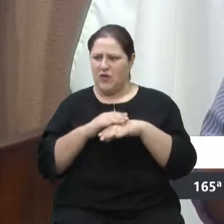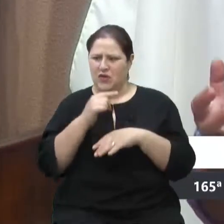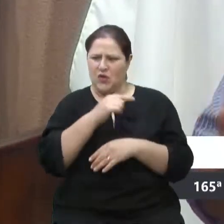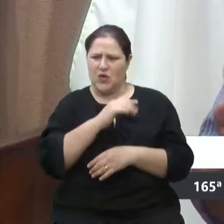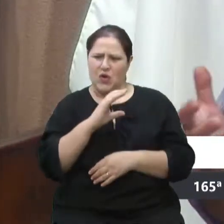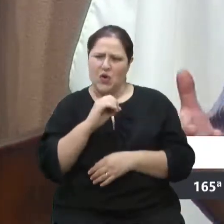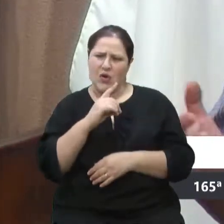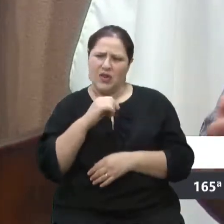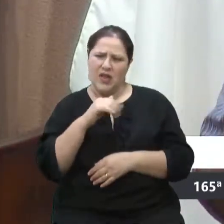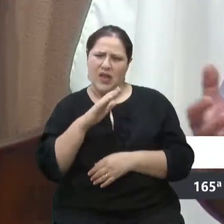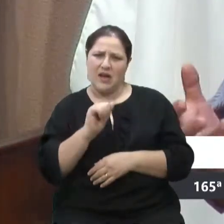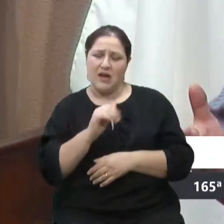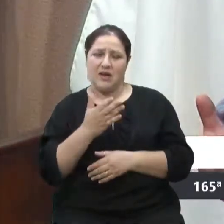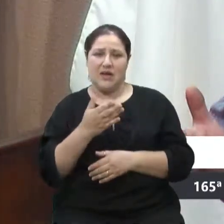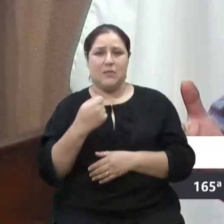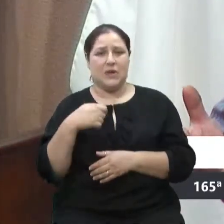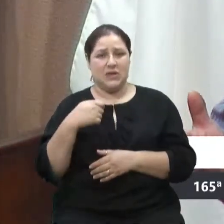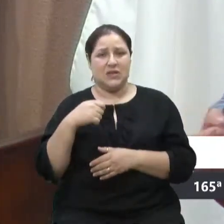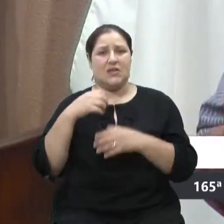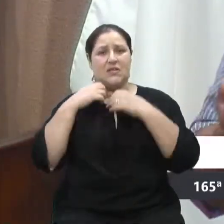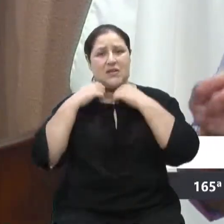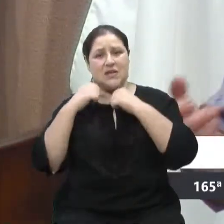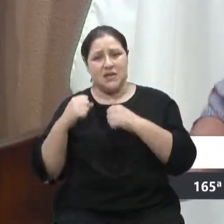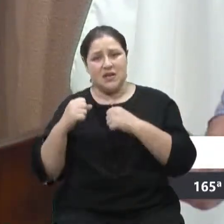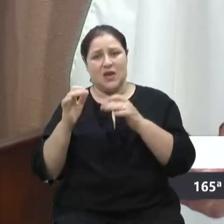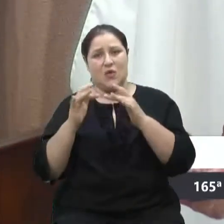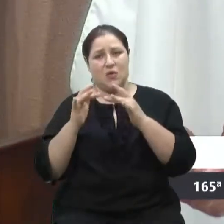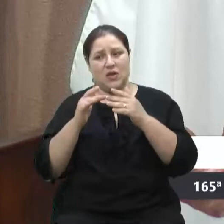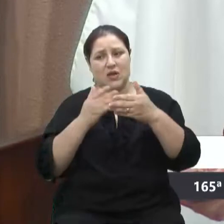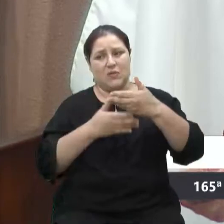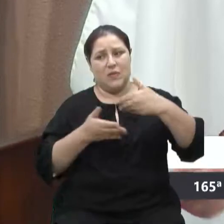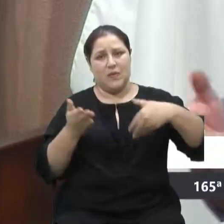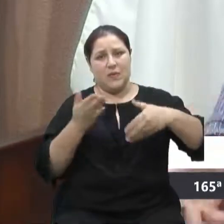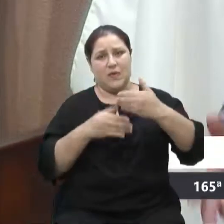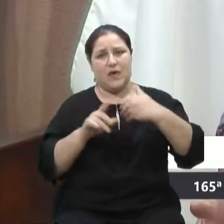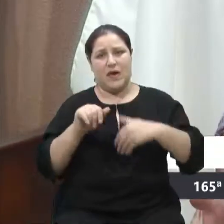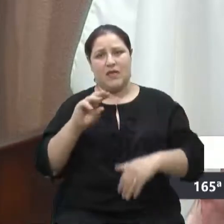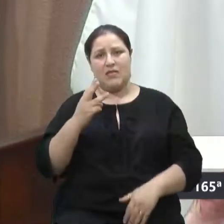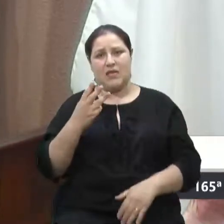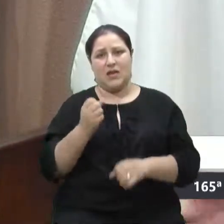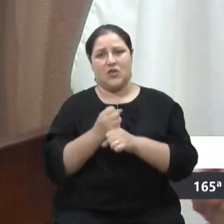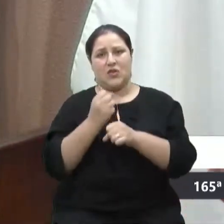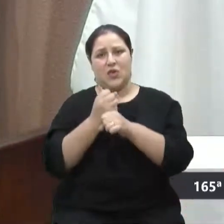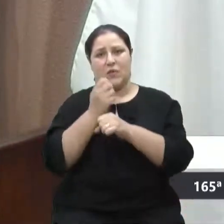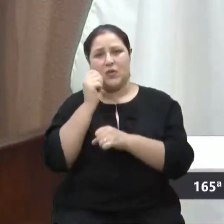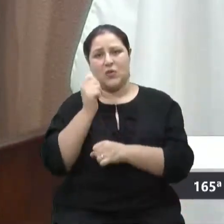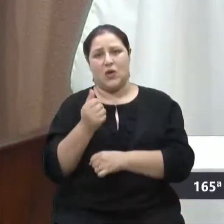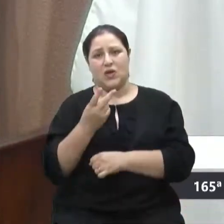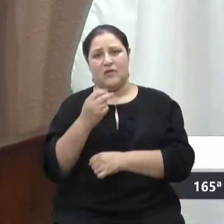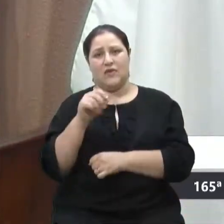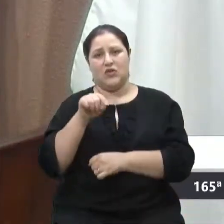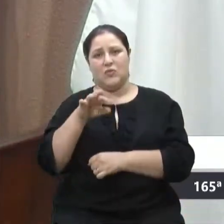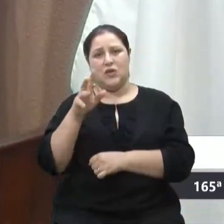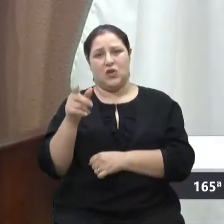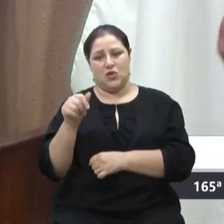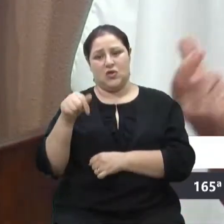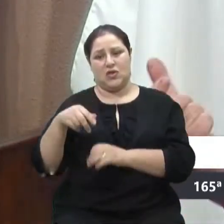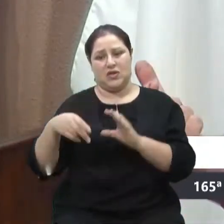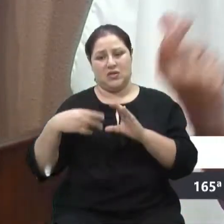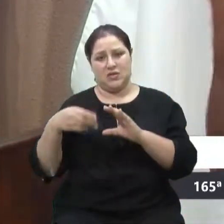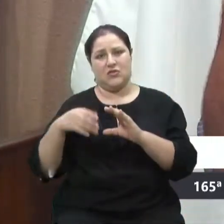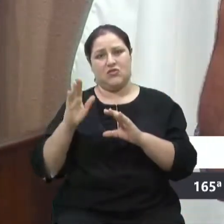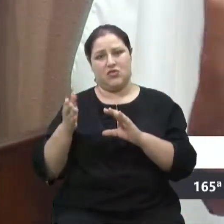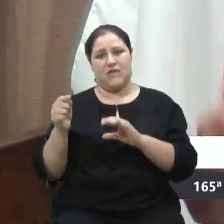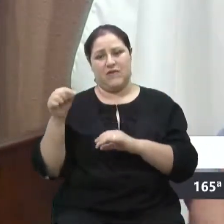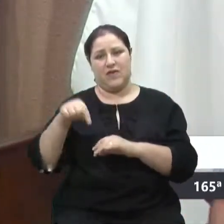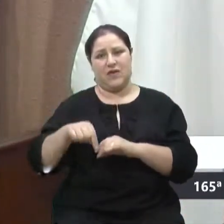As secretarias têm que conversar. São três obras que vão dar quase 20 milhões, que passou por essa casa. Tá. Mas não tem uma pequenininha